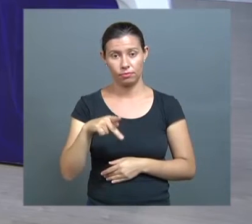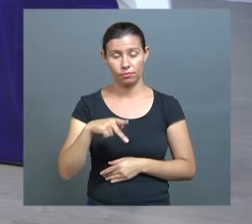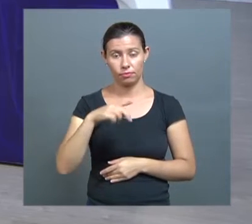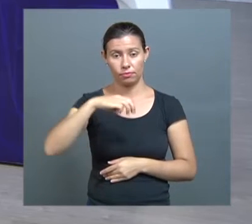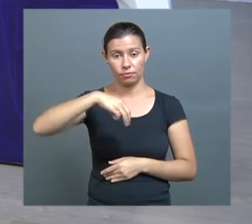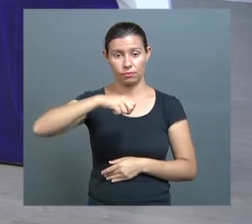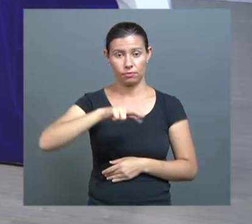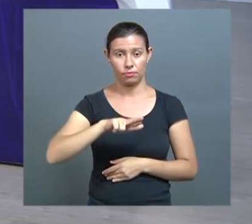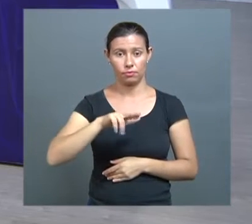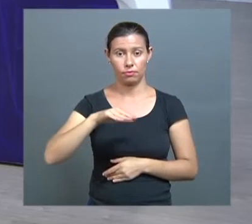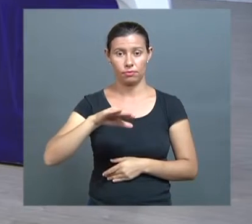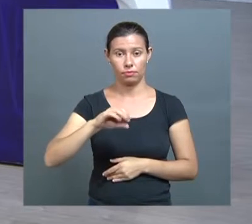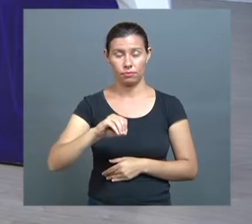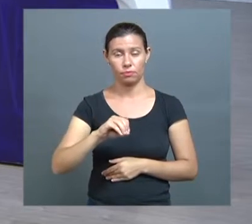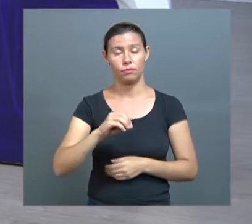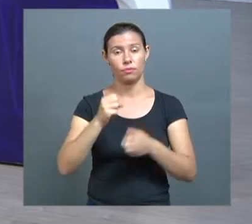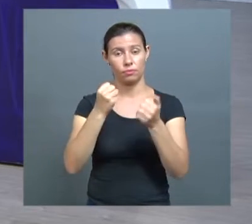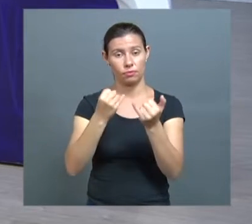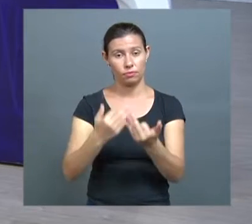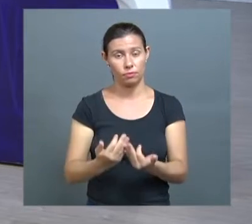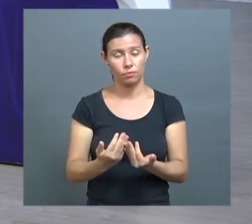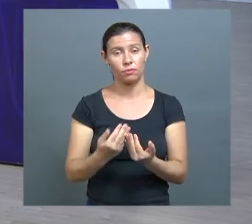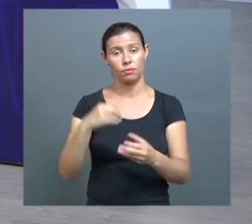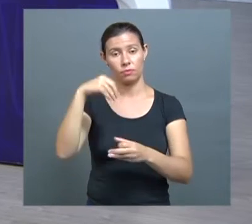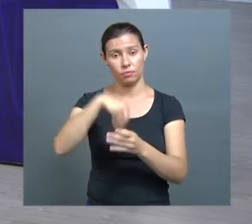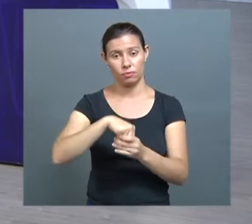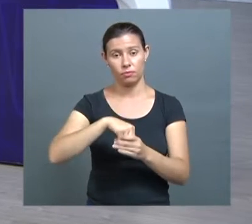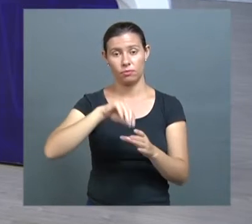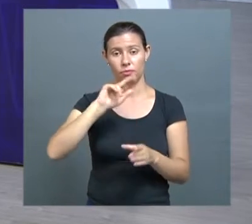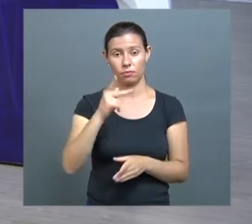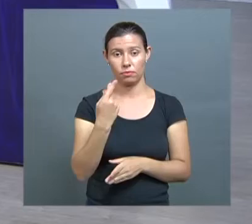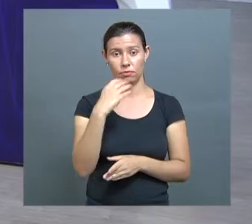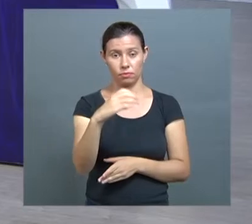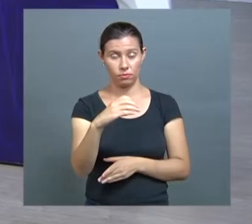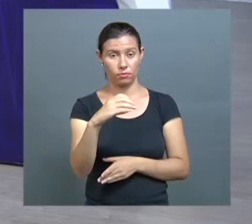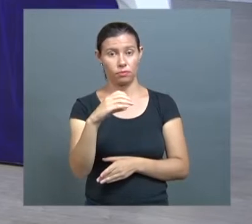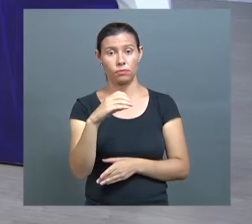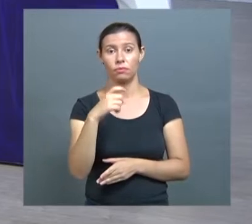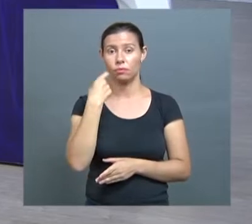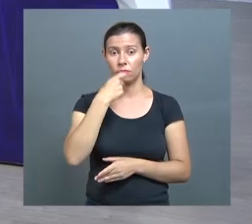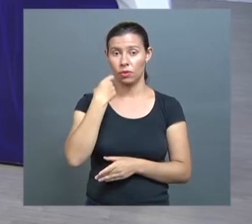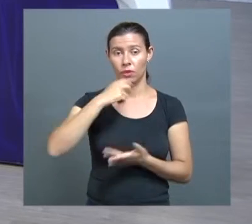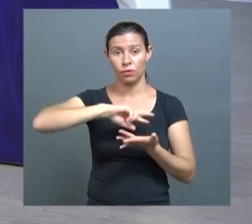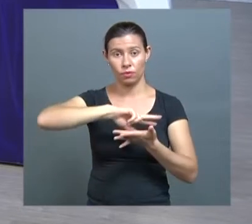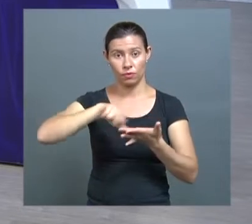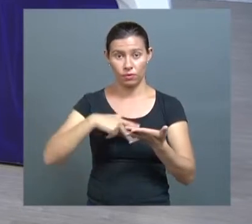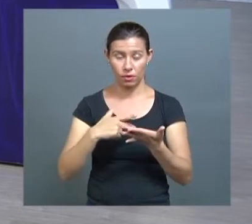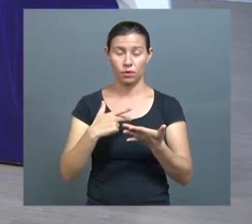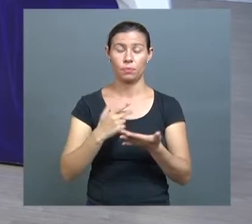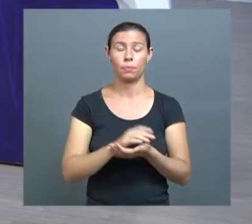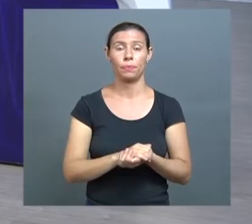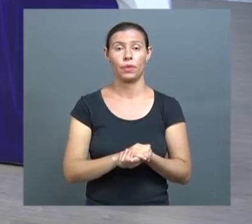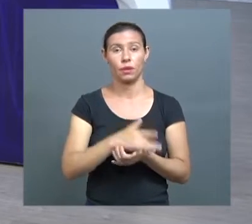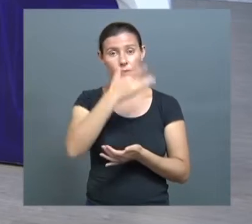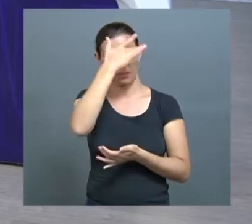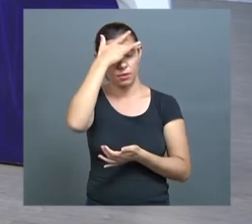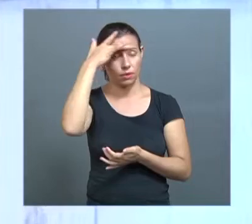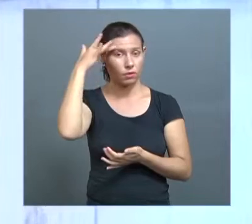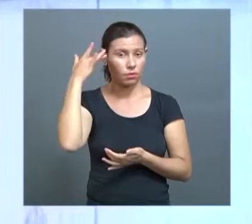vários são os serviços desenvolvidos no Hospital Odontológico, como foi mostrado na reportagem, e as pessoas não precisam